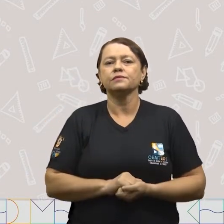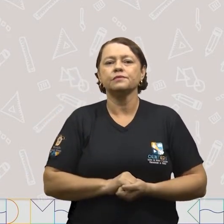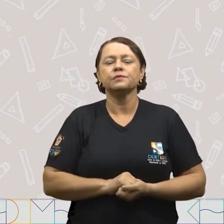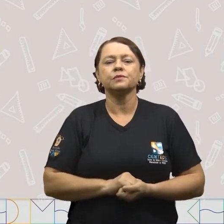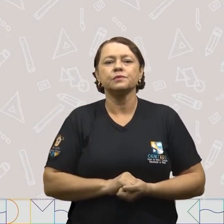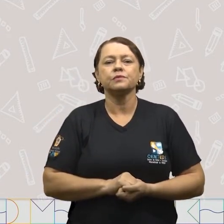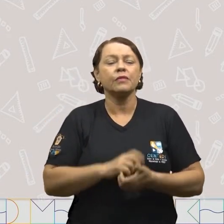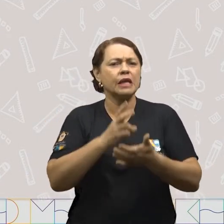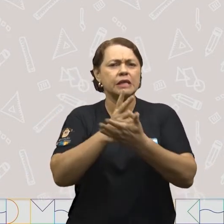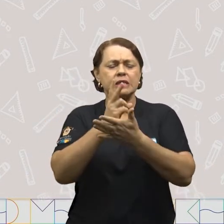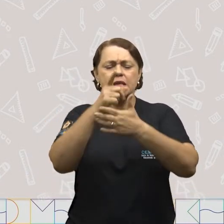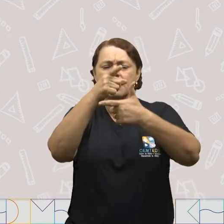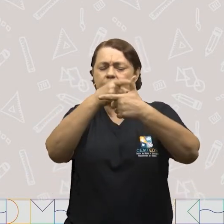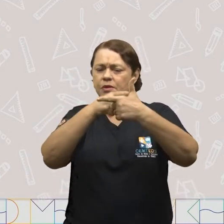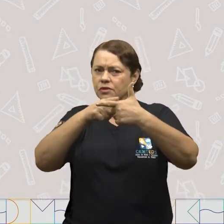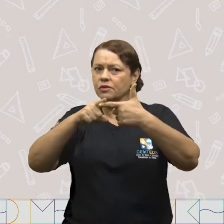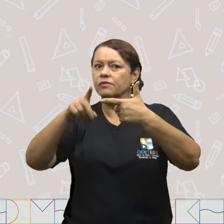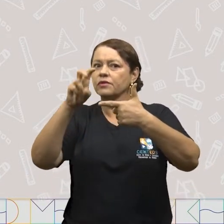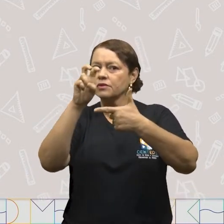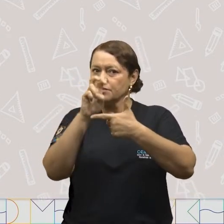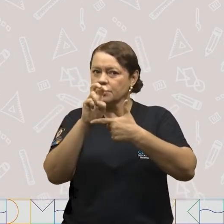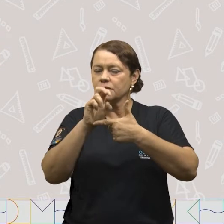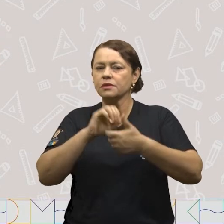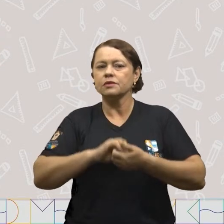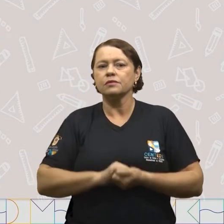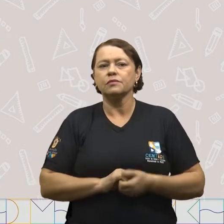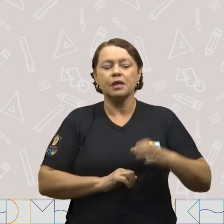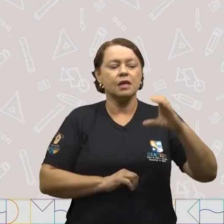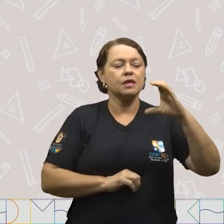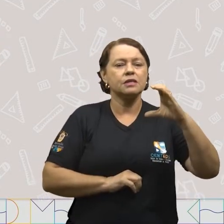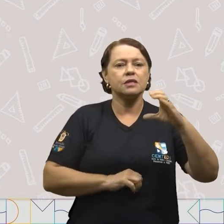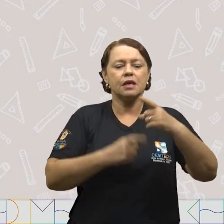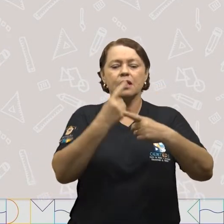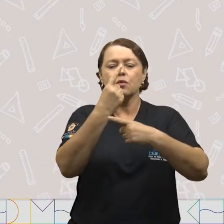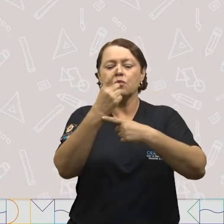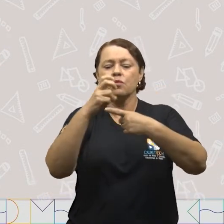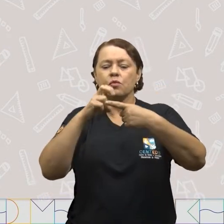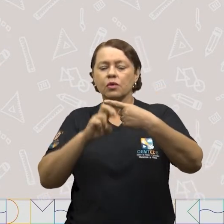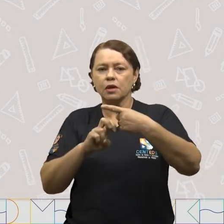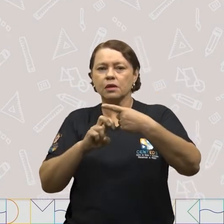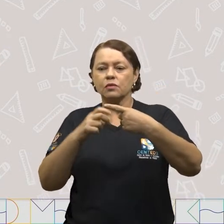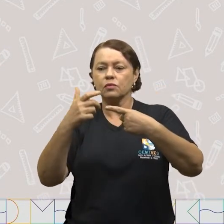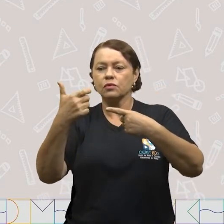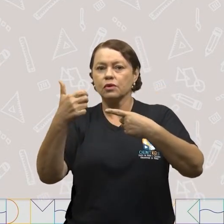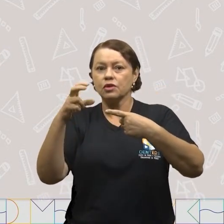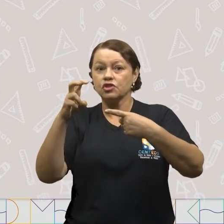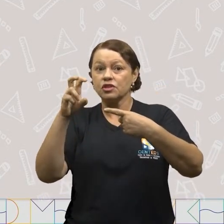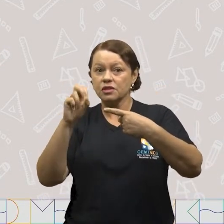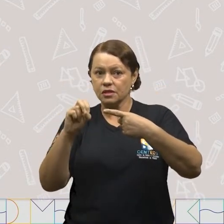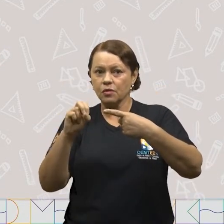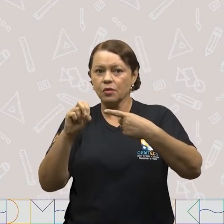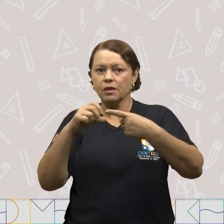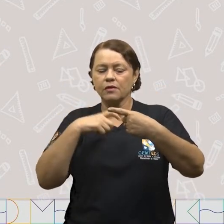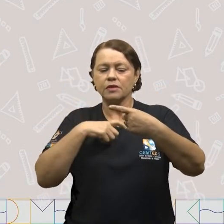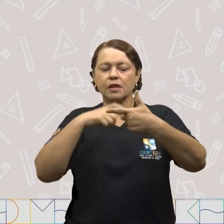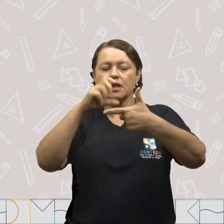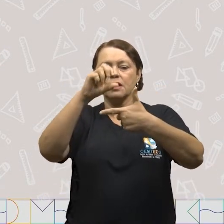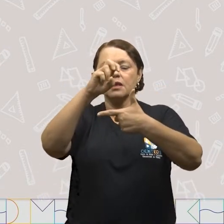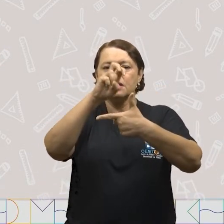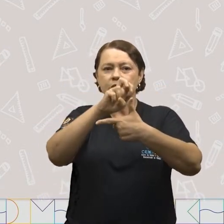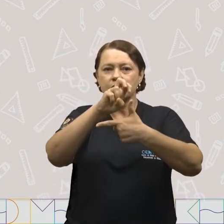por cinco. Letra C. A quinta parte de cinquenta. Você tem as opções cinco,